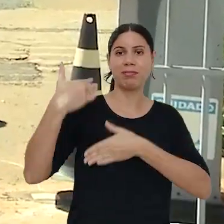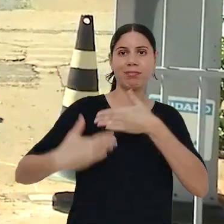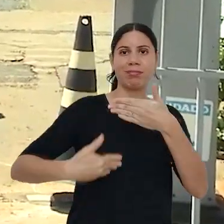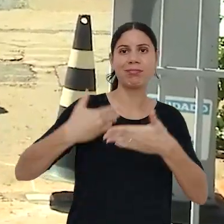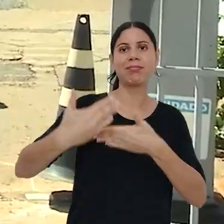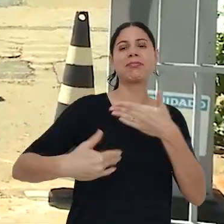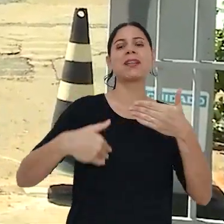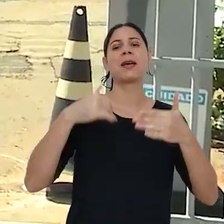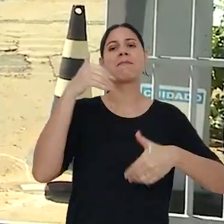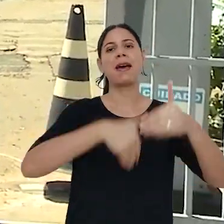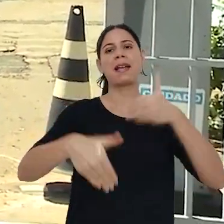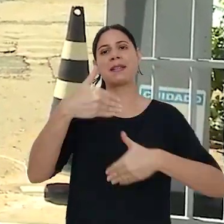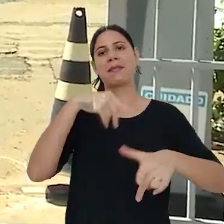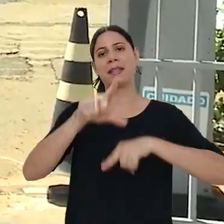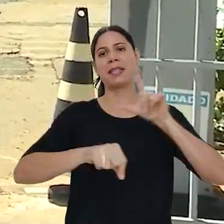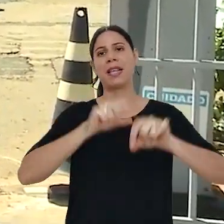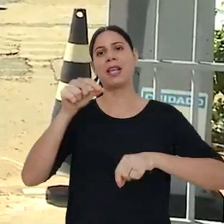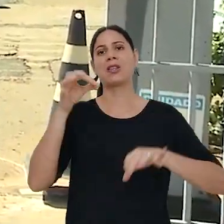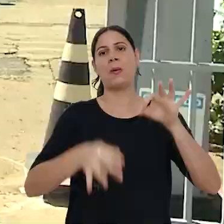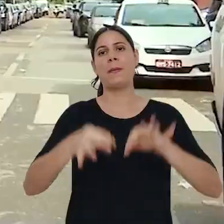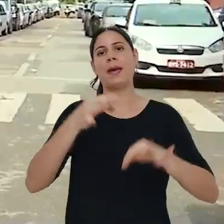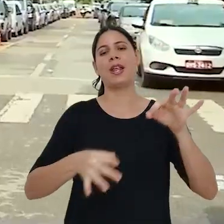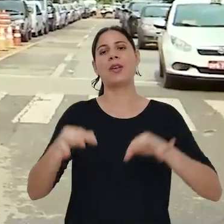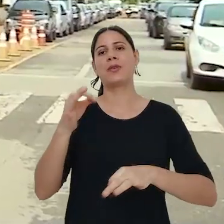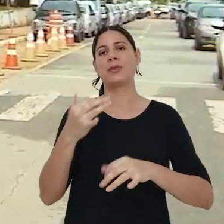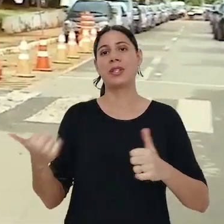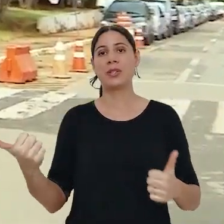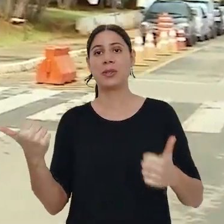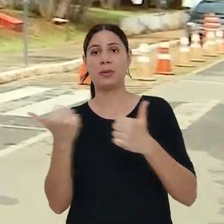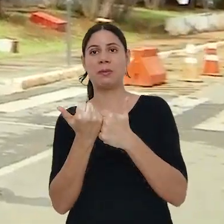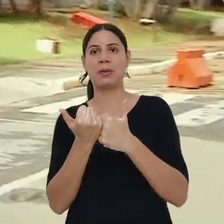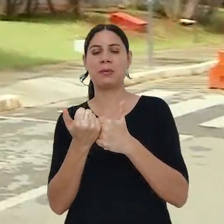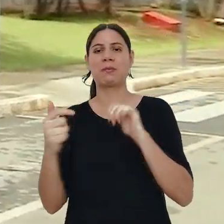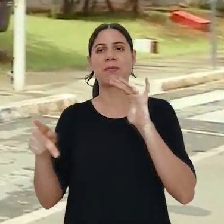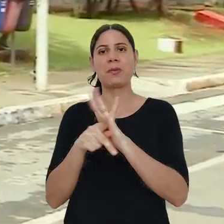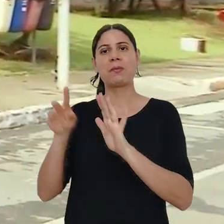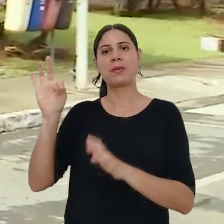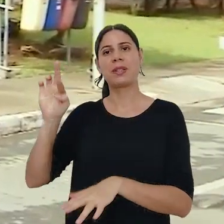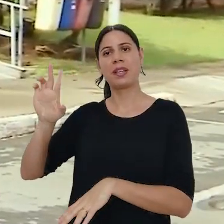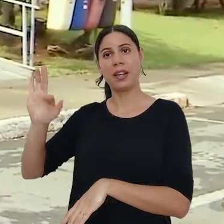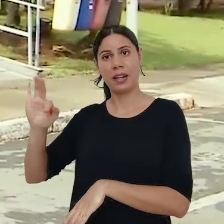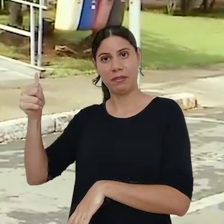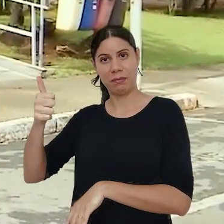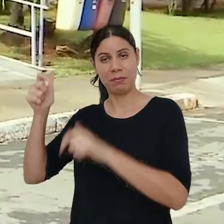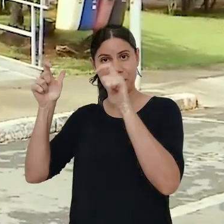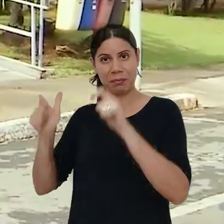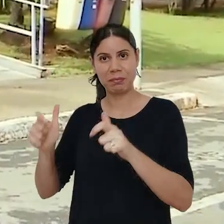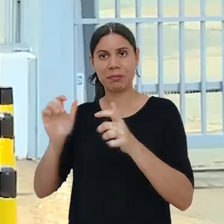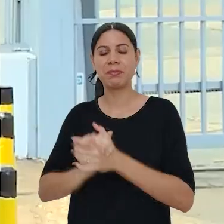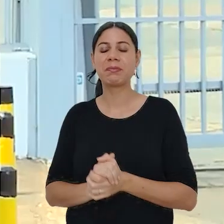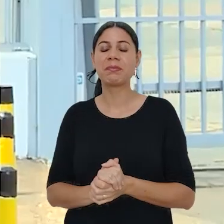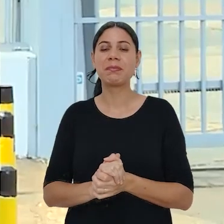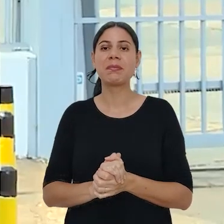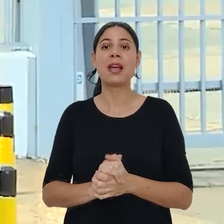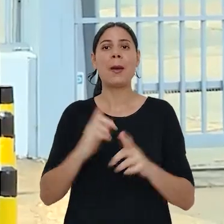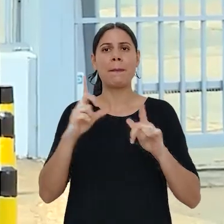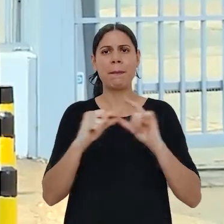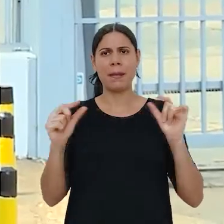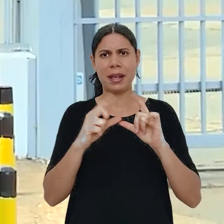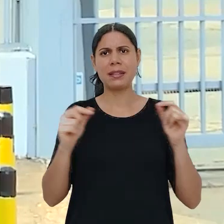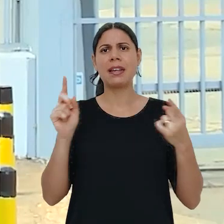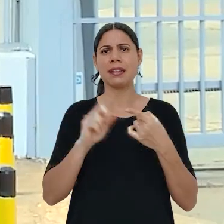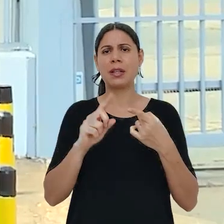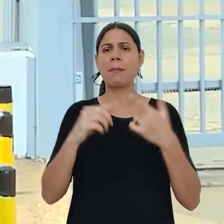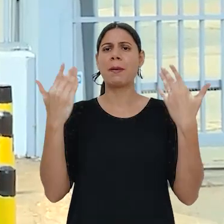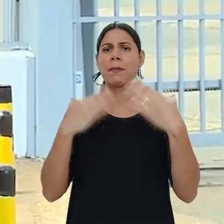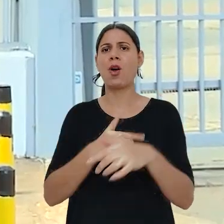passos na seleção para juiz federal substituto, promovida pelo Tribunal Regional Federal da Primeira Região. Além de Brasília,